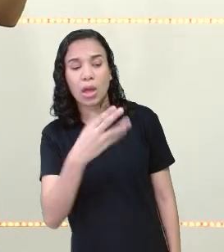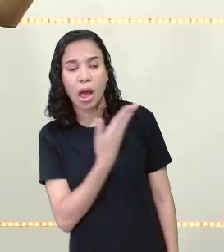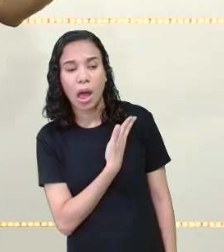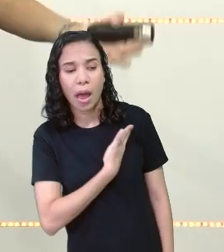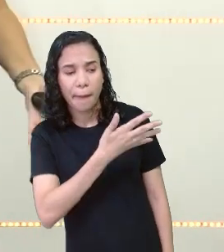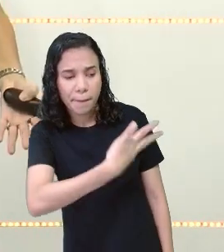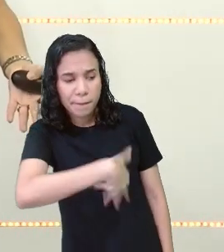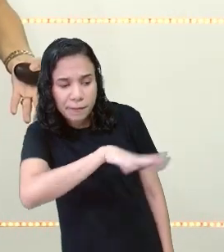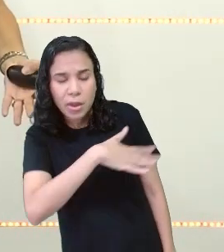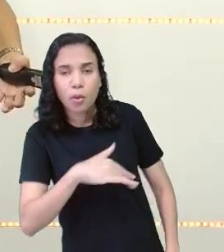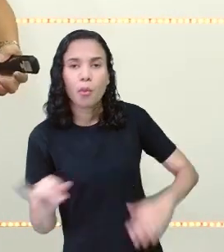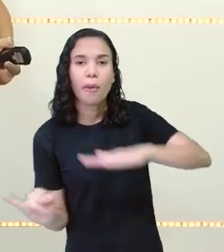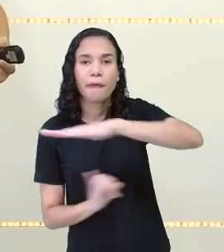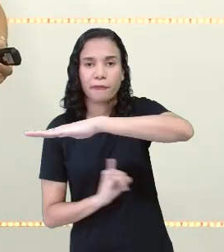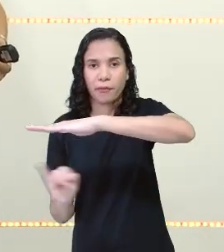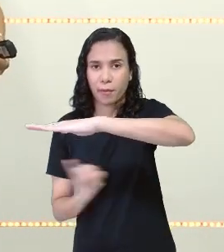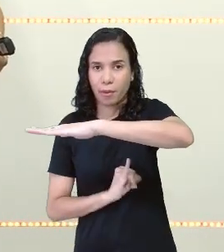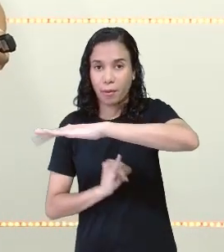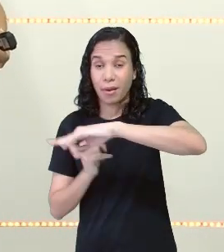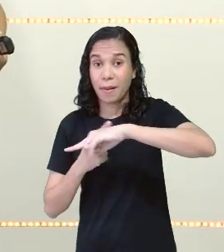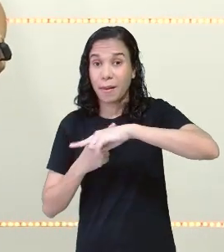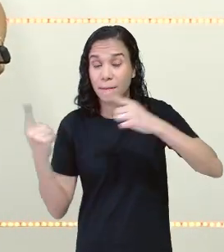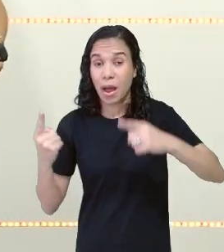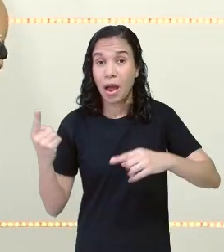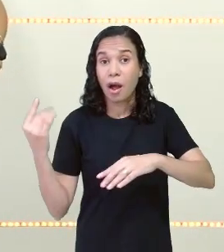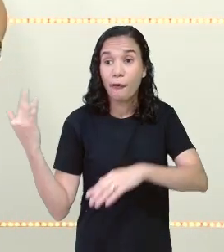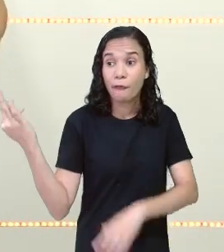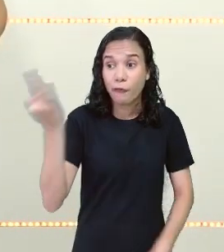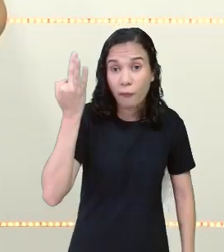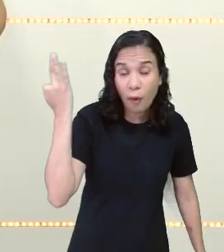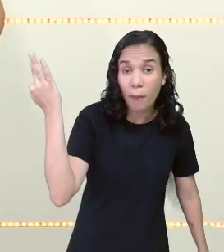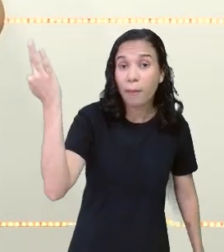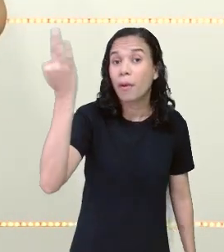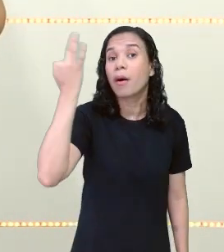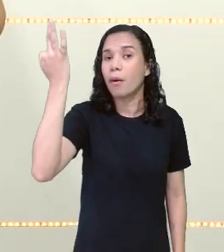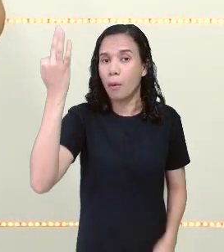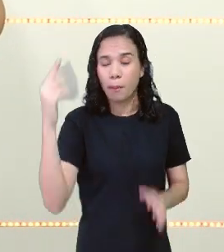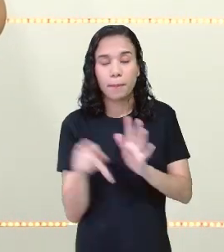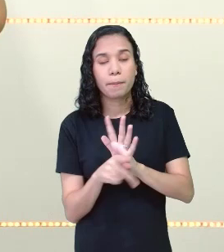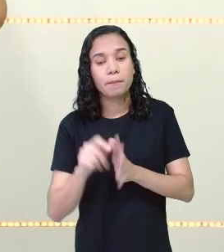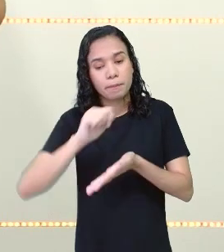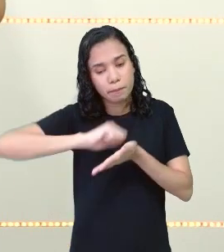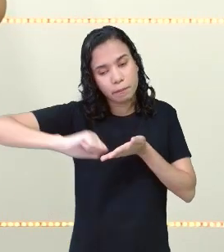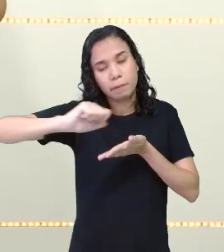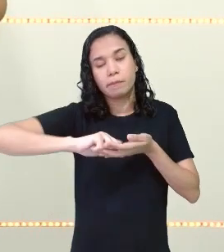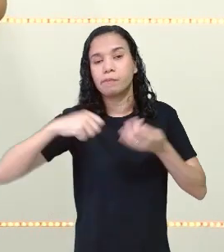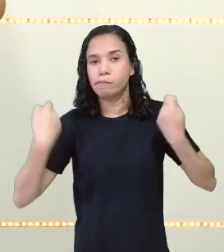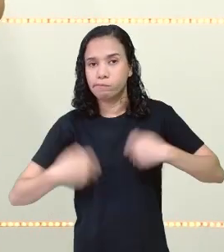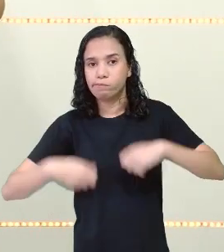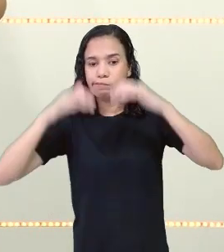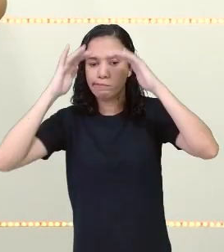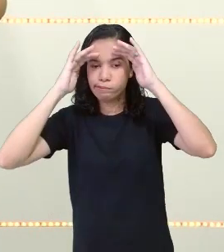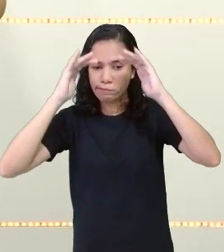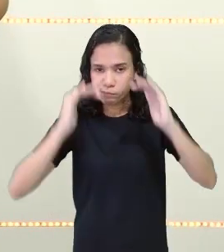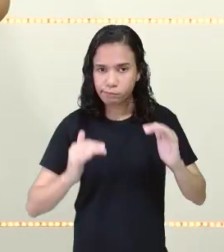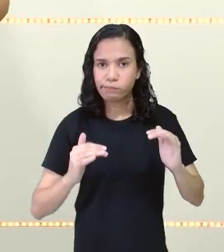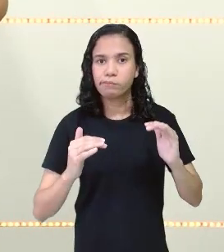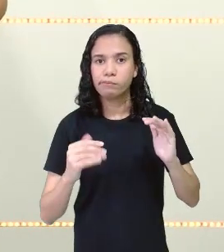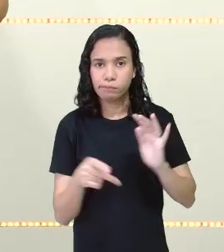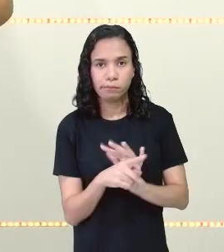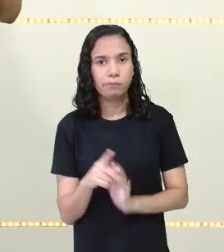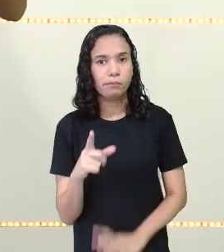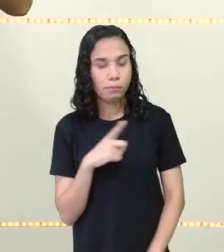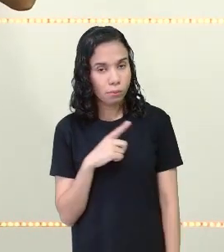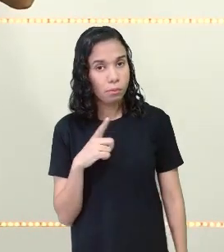numa conversa informal. Mas numa linguagem formal, a escrita precisa seguir a norma culta